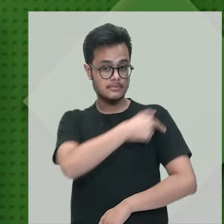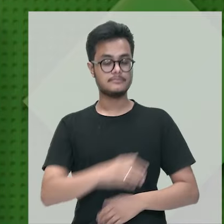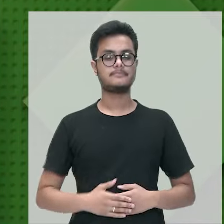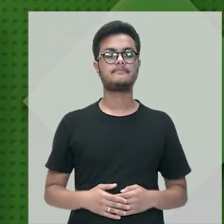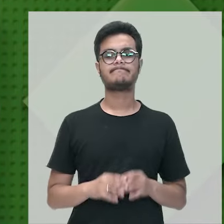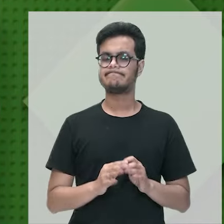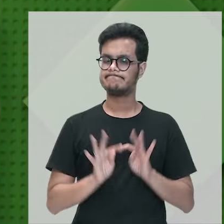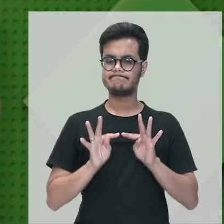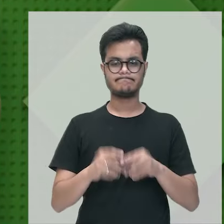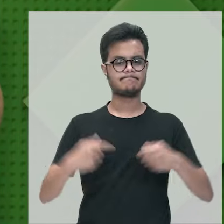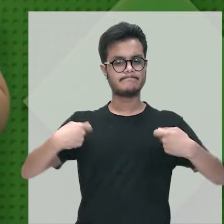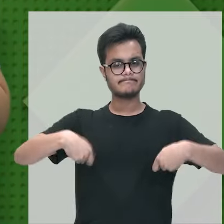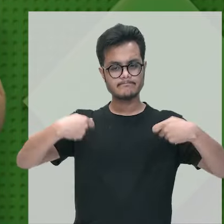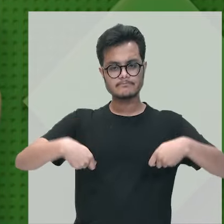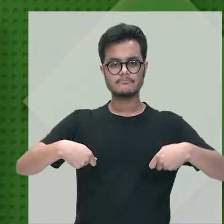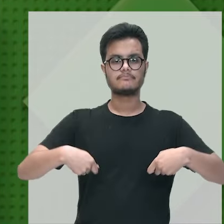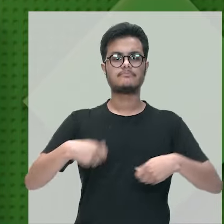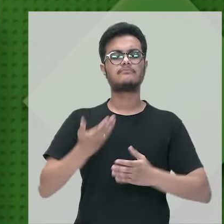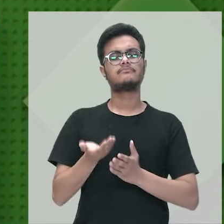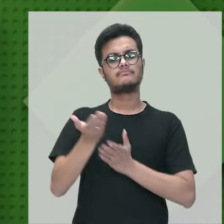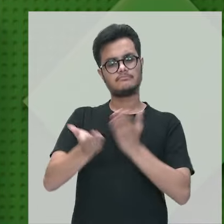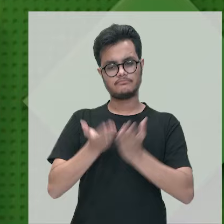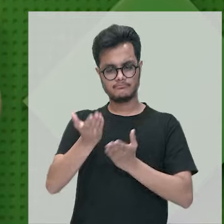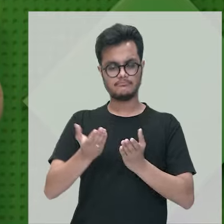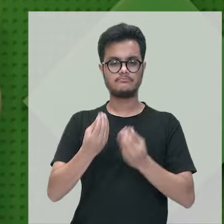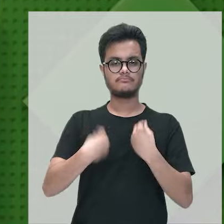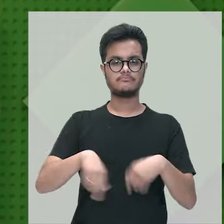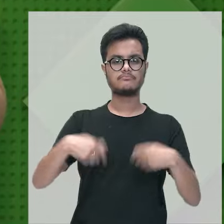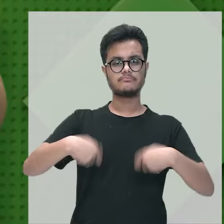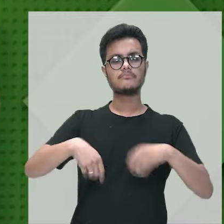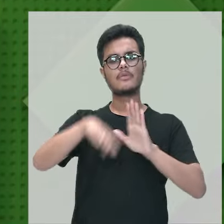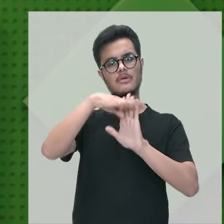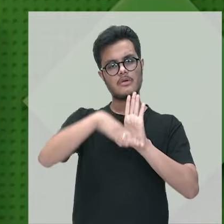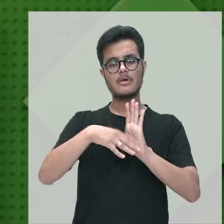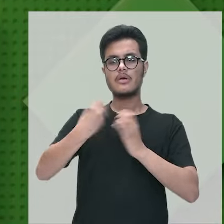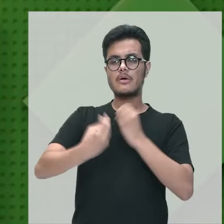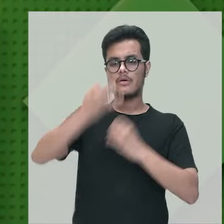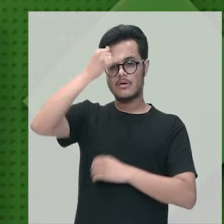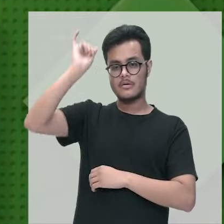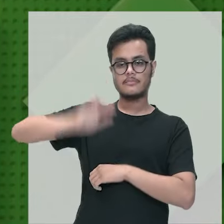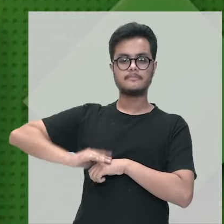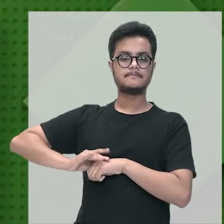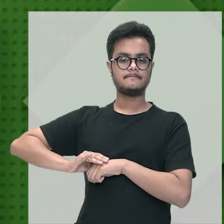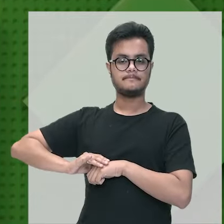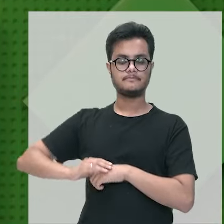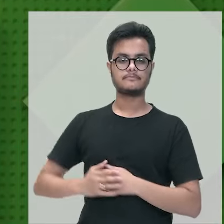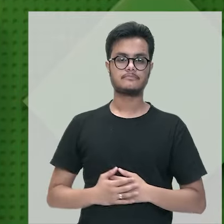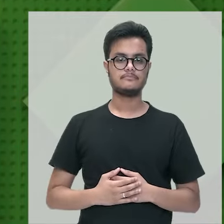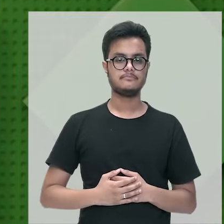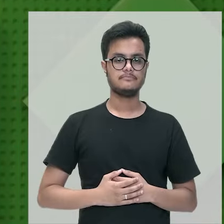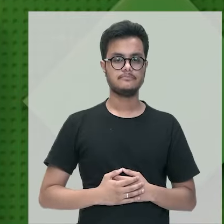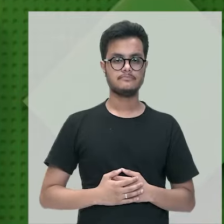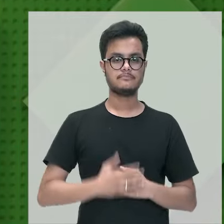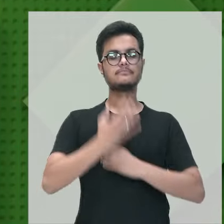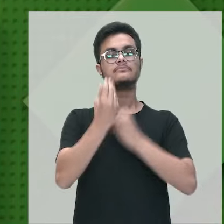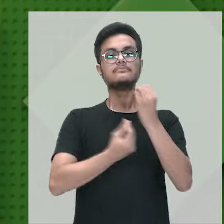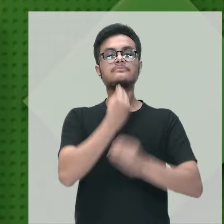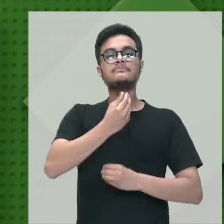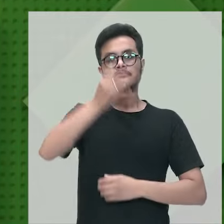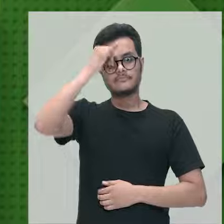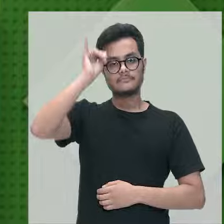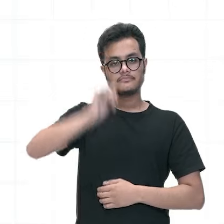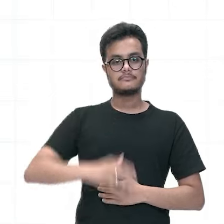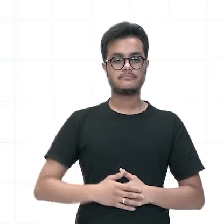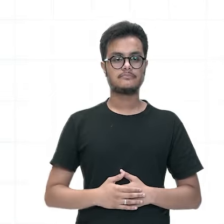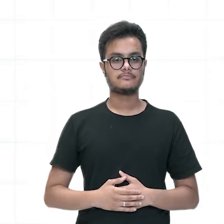todas elas vão ter como necessário algumas medidas que nós mesmos podemos tomar para evitar